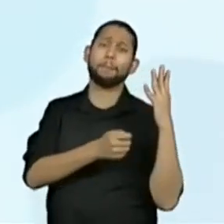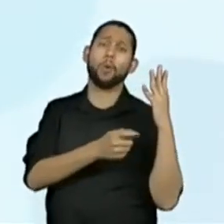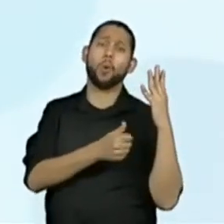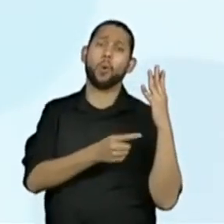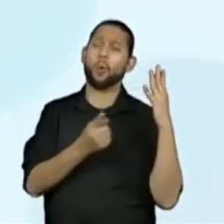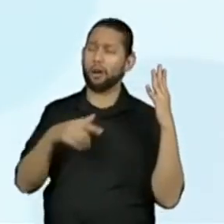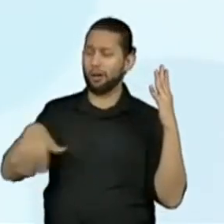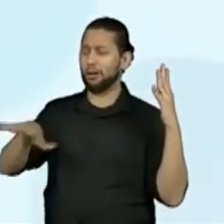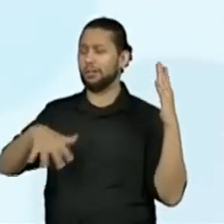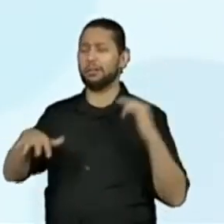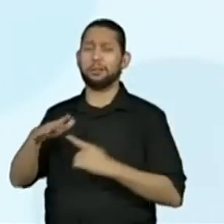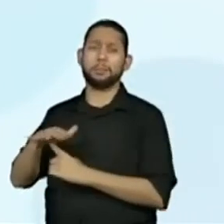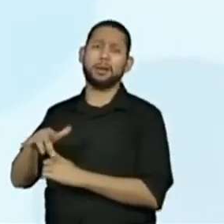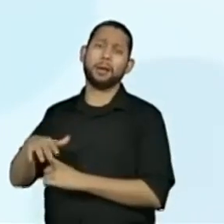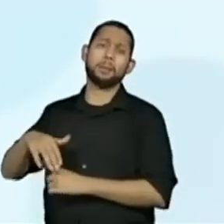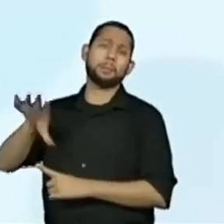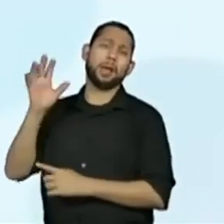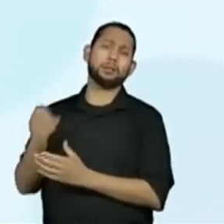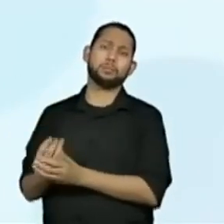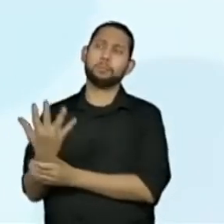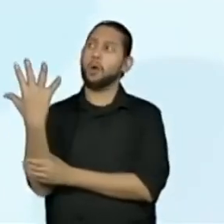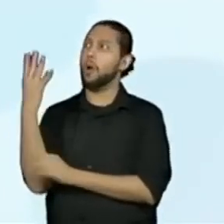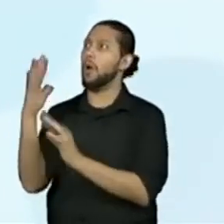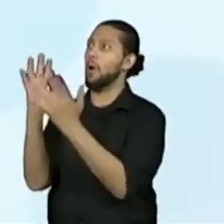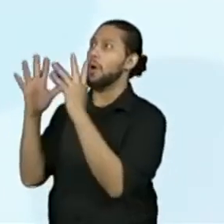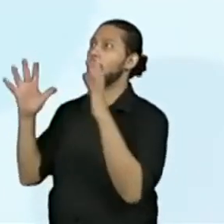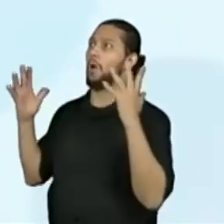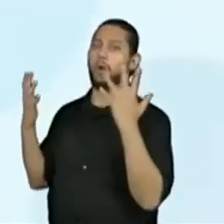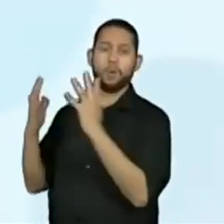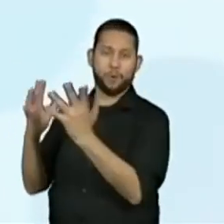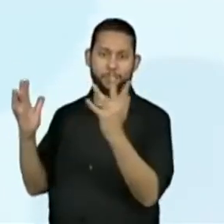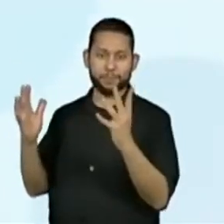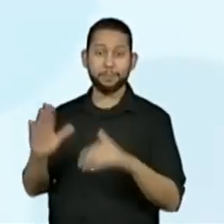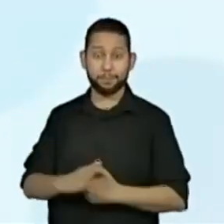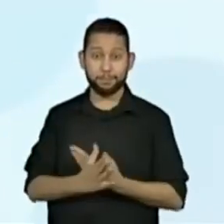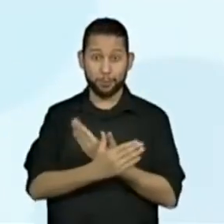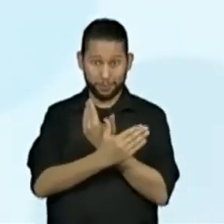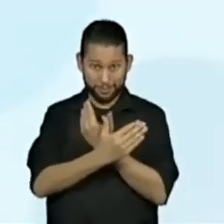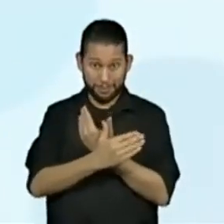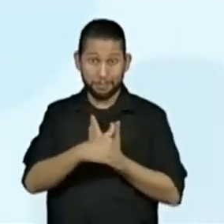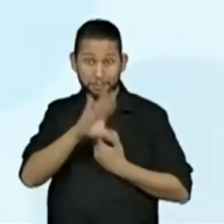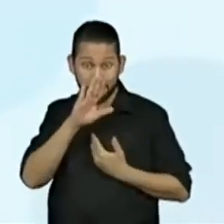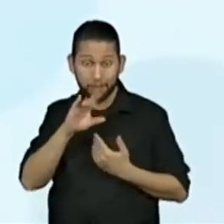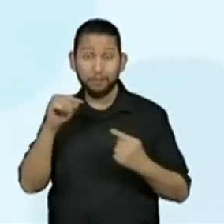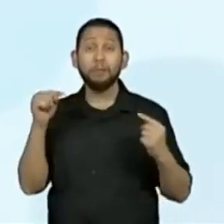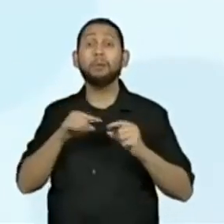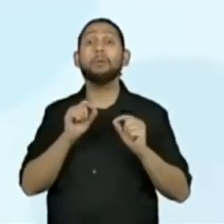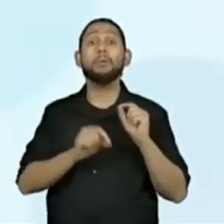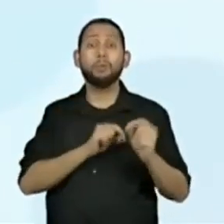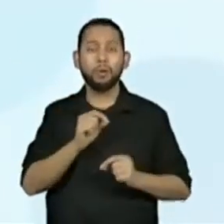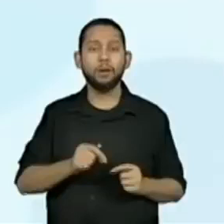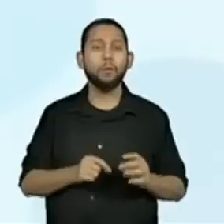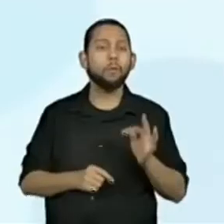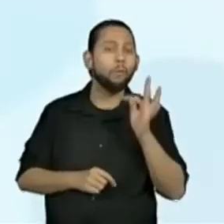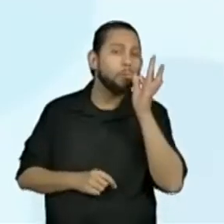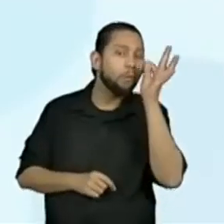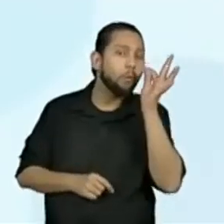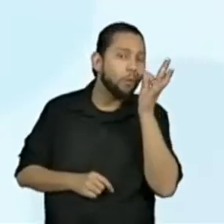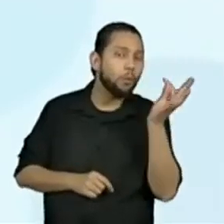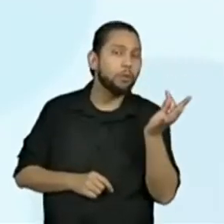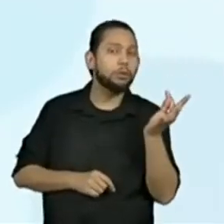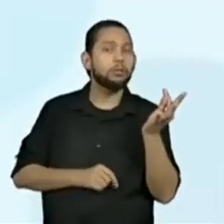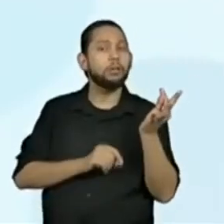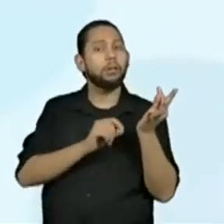Os grupos de borboletas que vivem melhor em cidades são os que se alimentam de flores e vivem